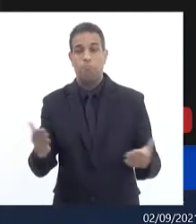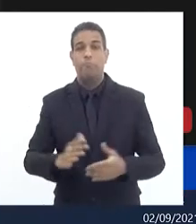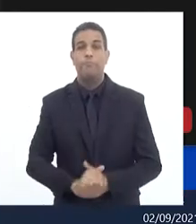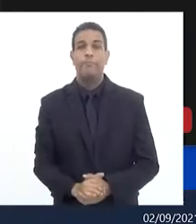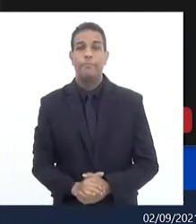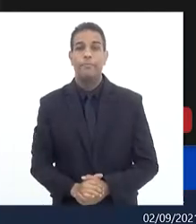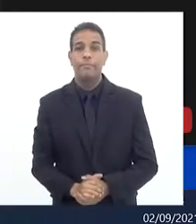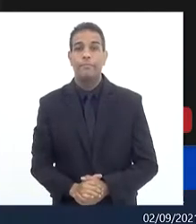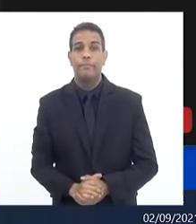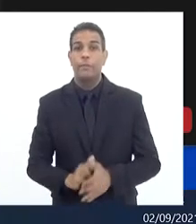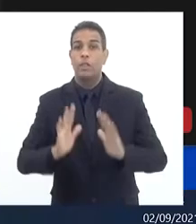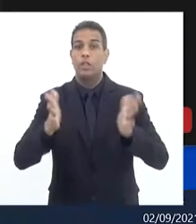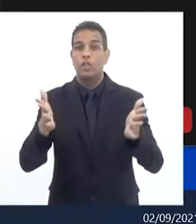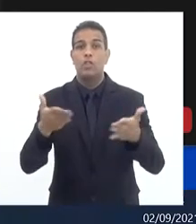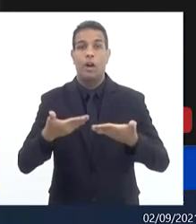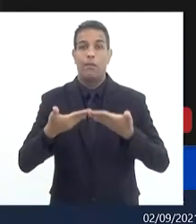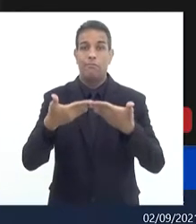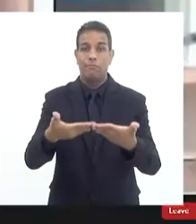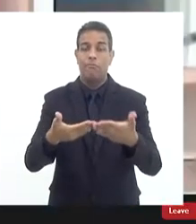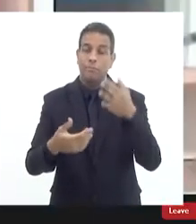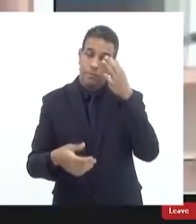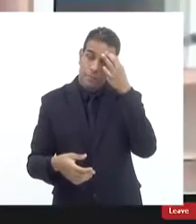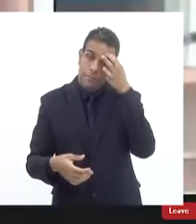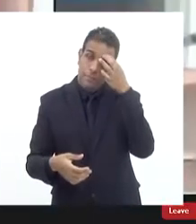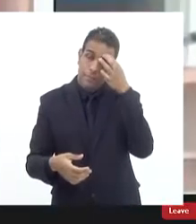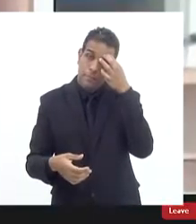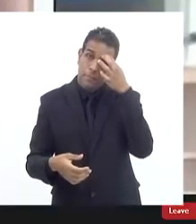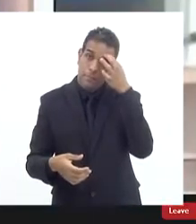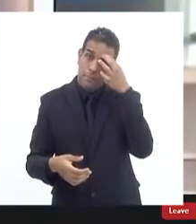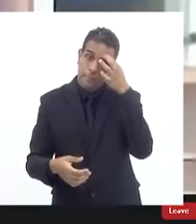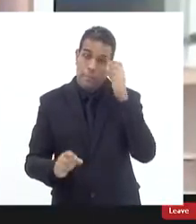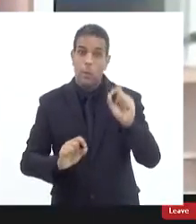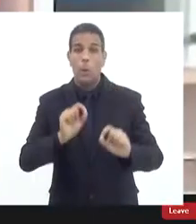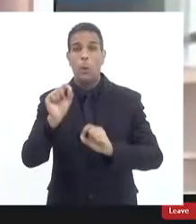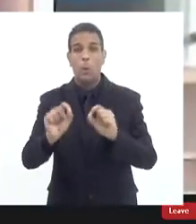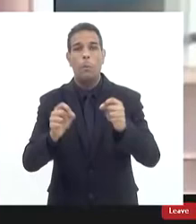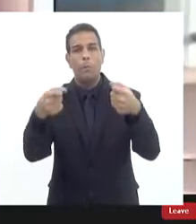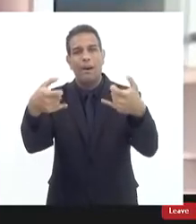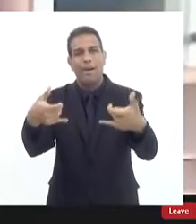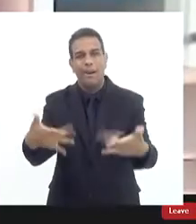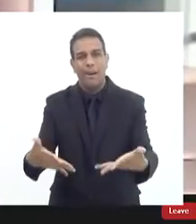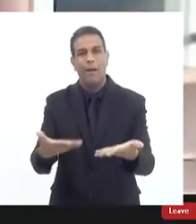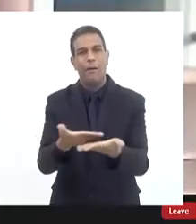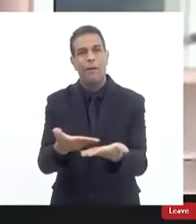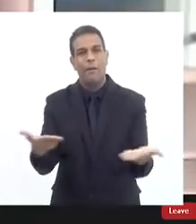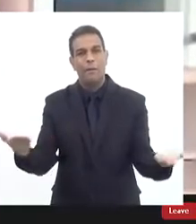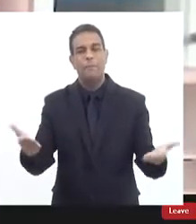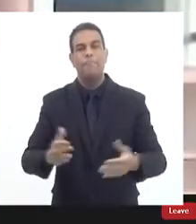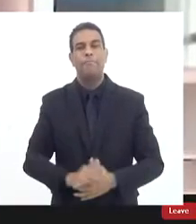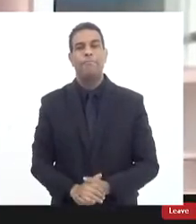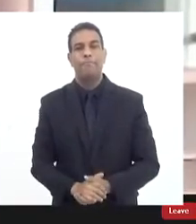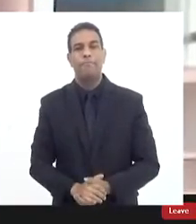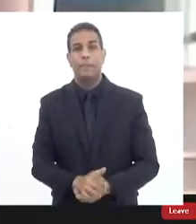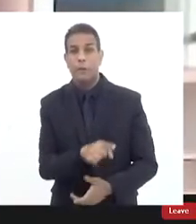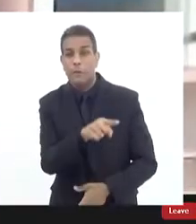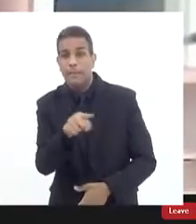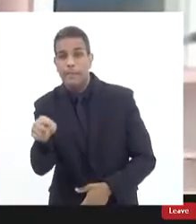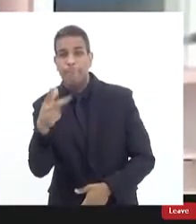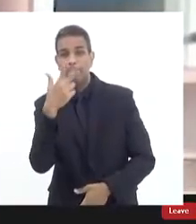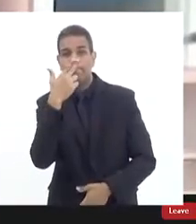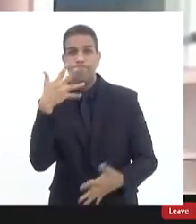que me foi dirigido só queria fazer um registro inicial até para não criar